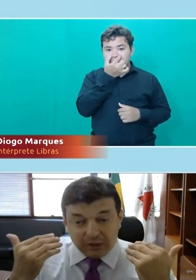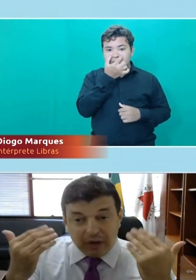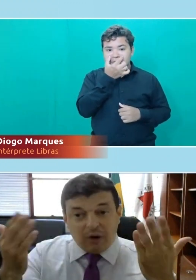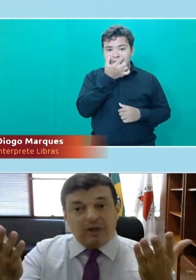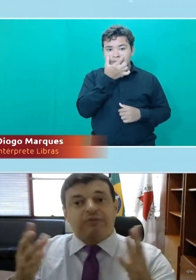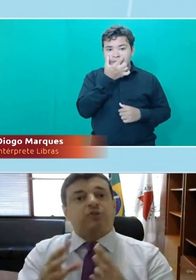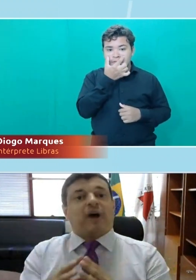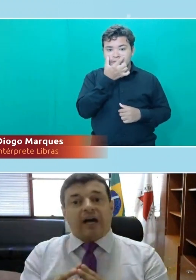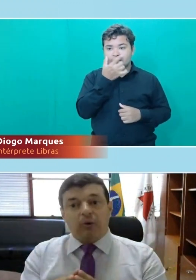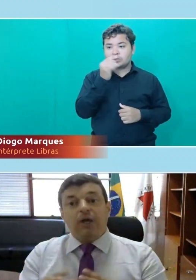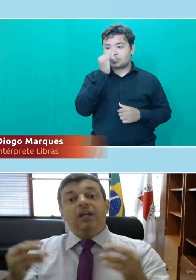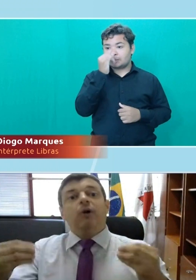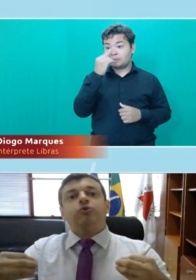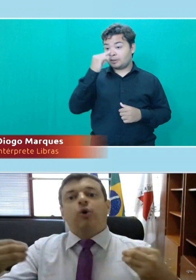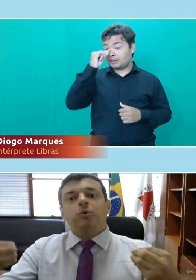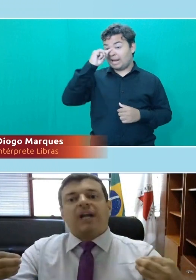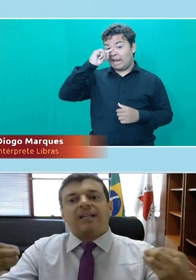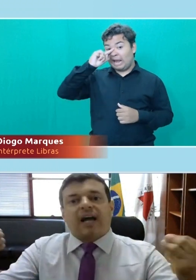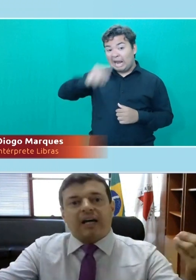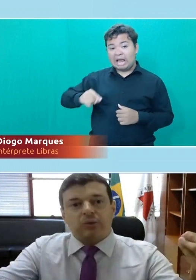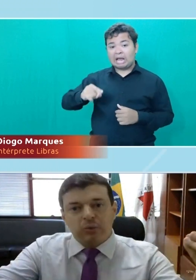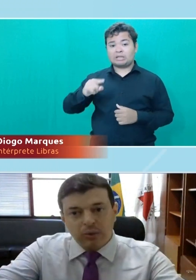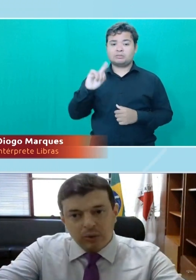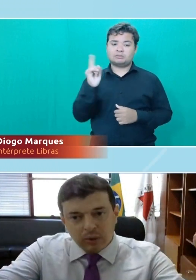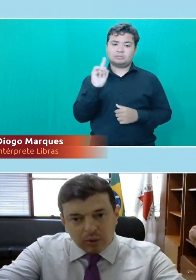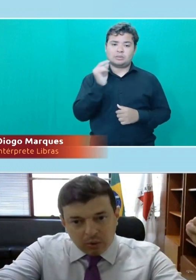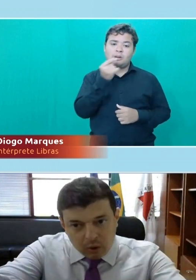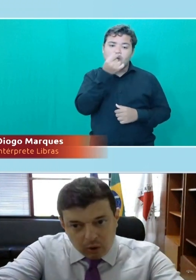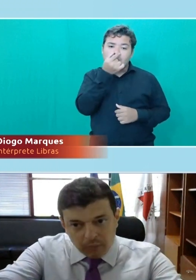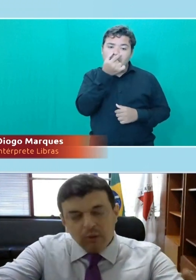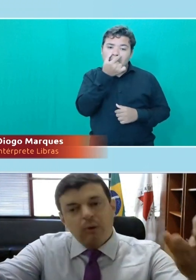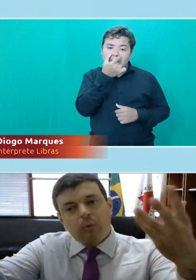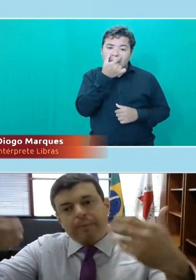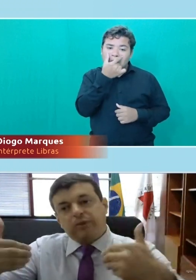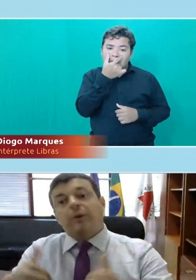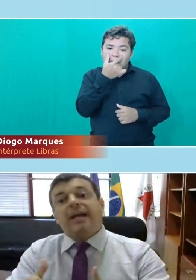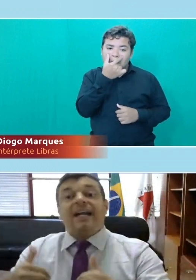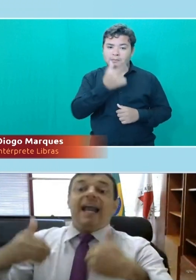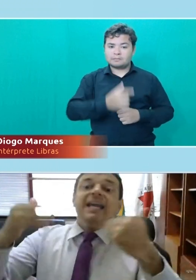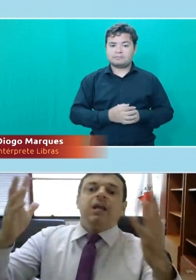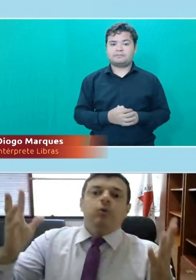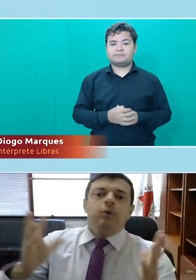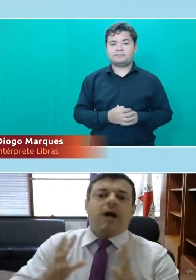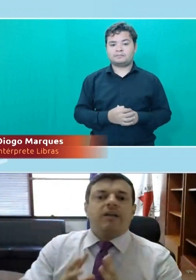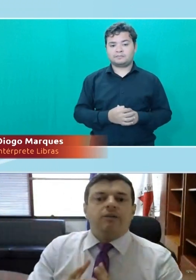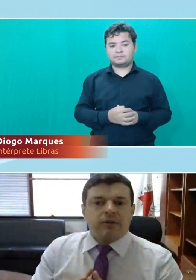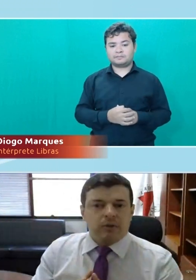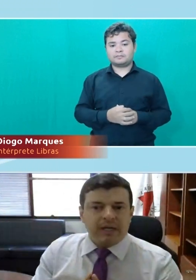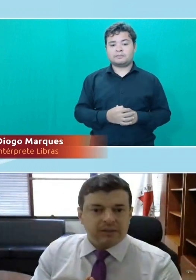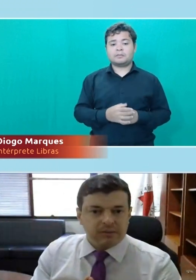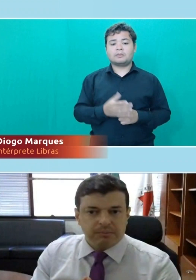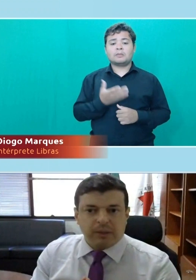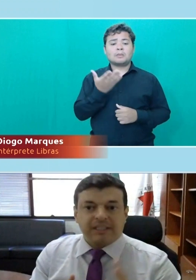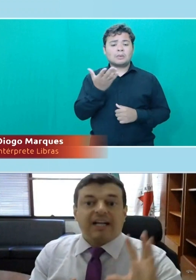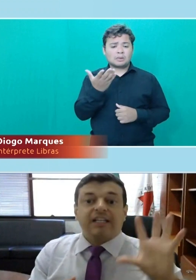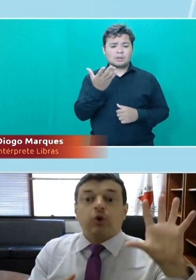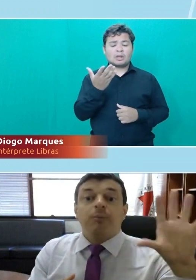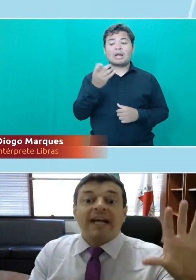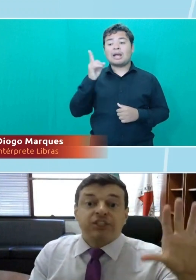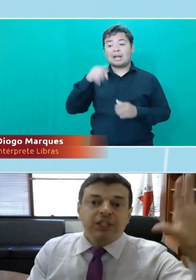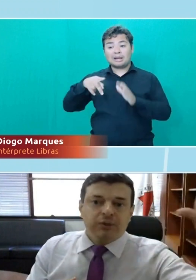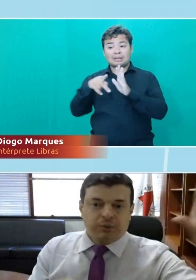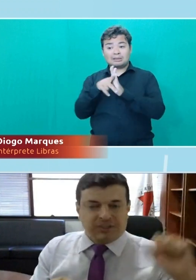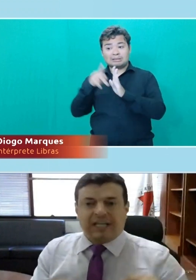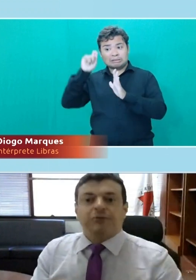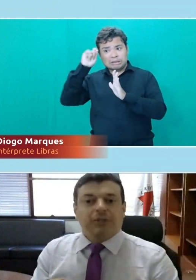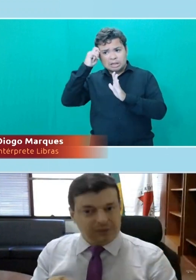nariz grande tem o eu, que vos falo, e não sou tratado como uma pessoa negra em nenhum lugar que eu estou no Brasil. Posso ser tratado